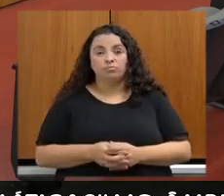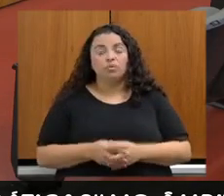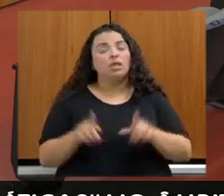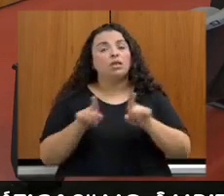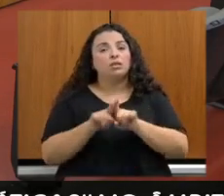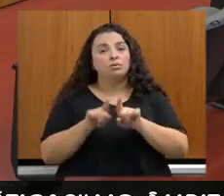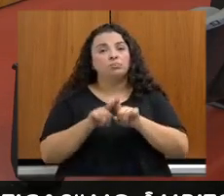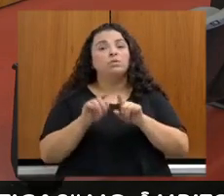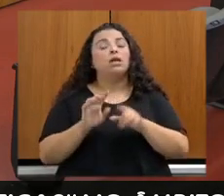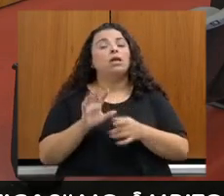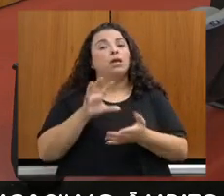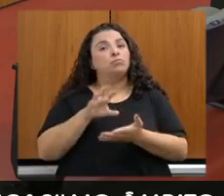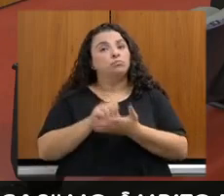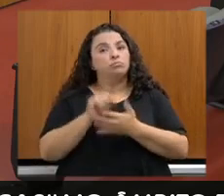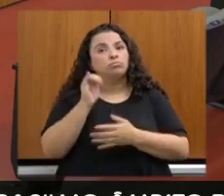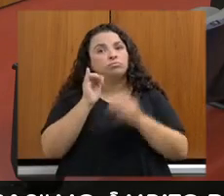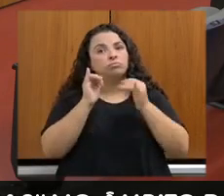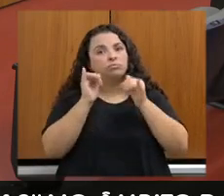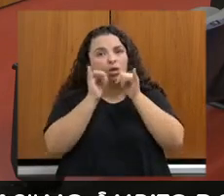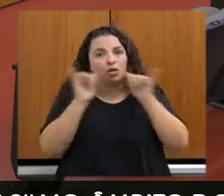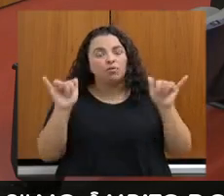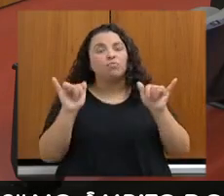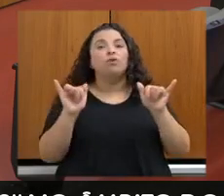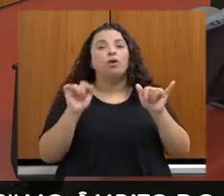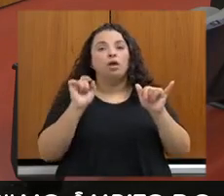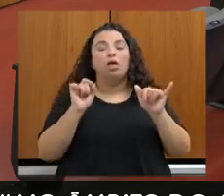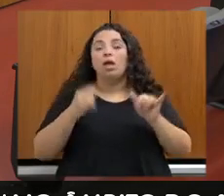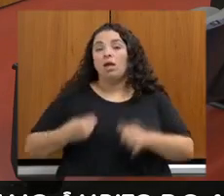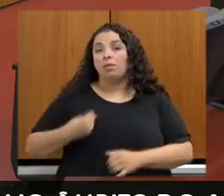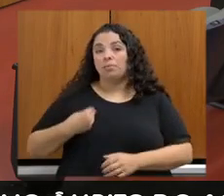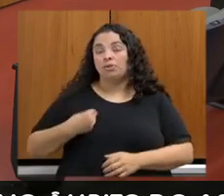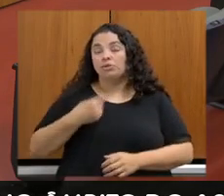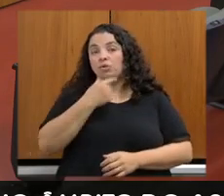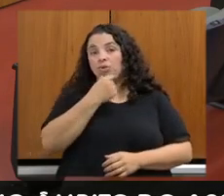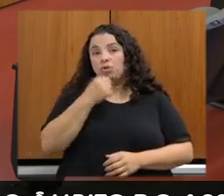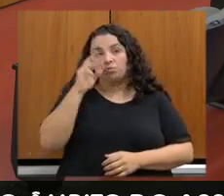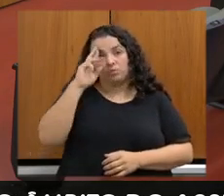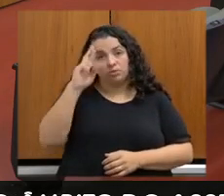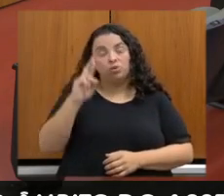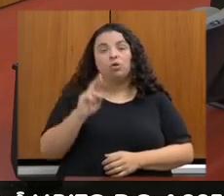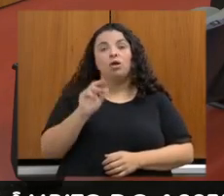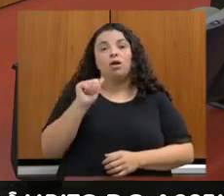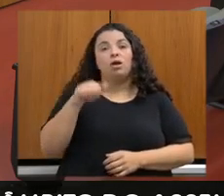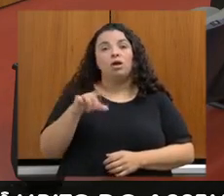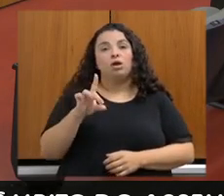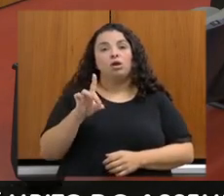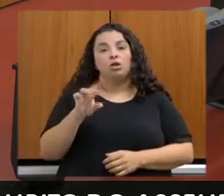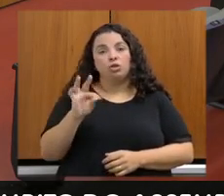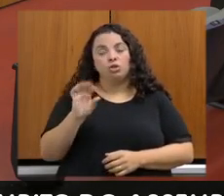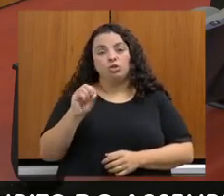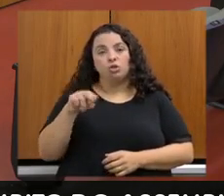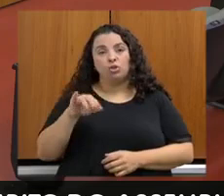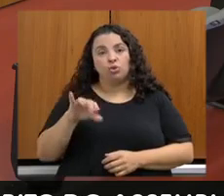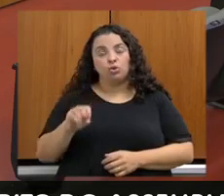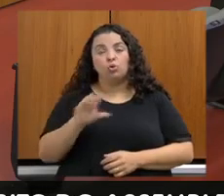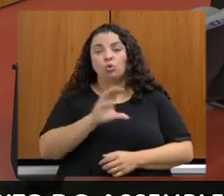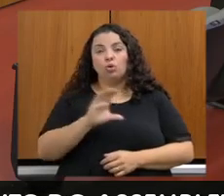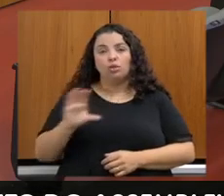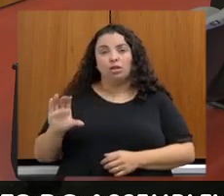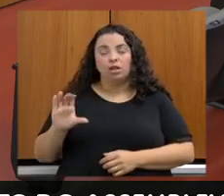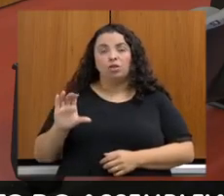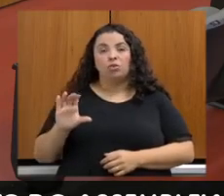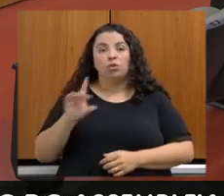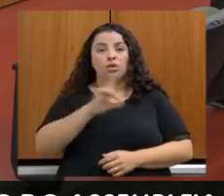a presença do senhor Antônio Lopes Filho, coordenador do Núcleo Estratégico da Defensoria Pública de